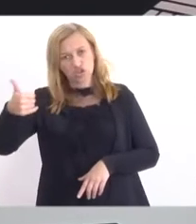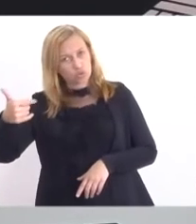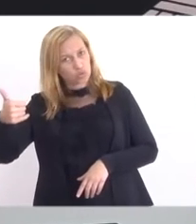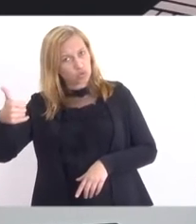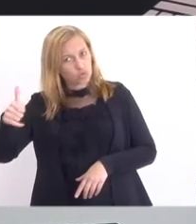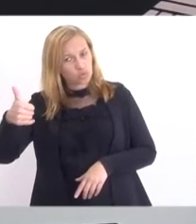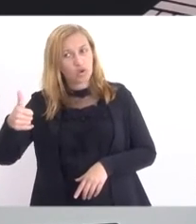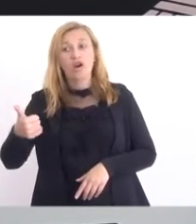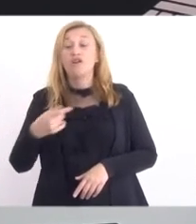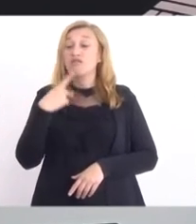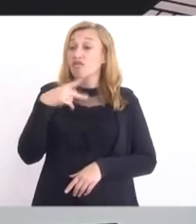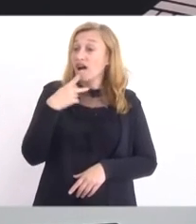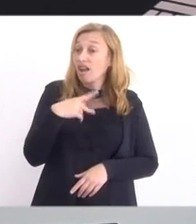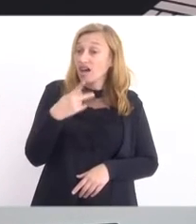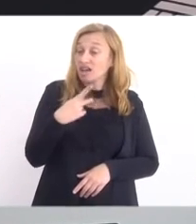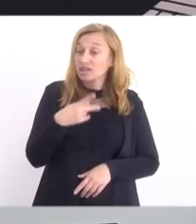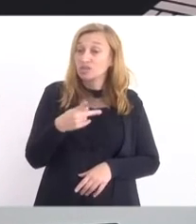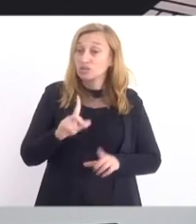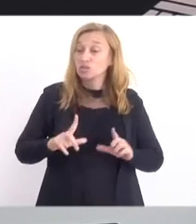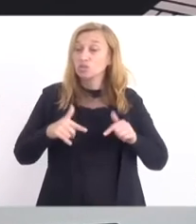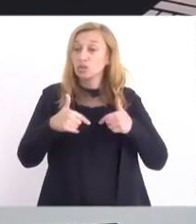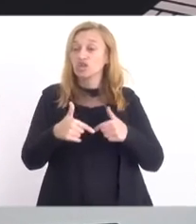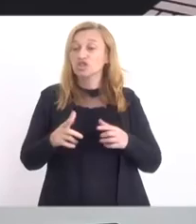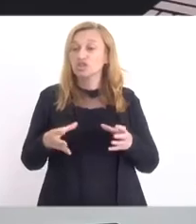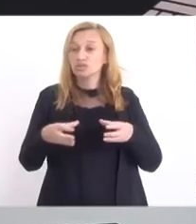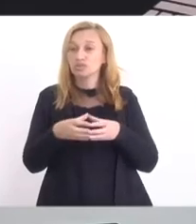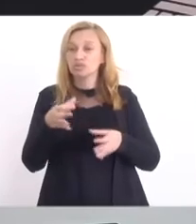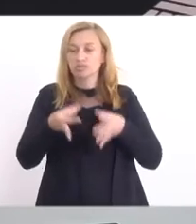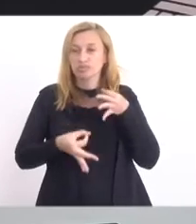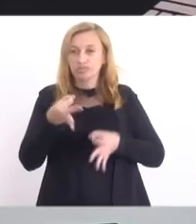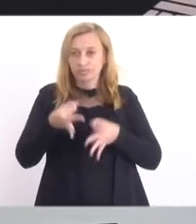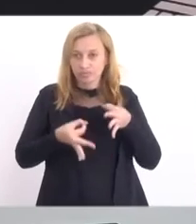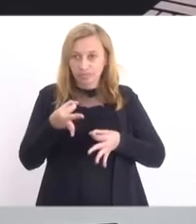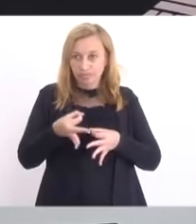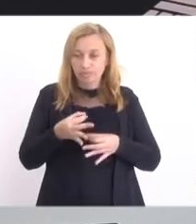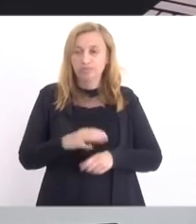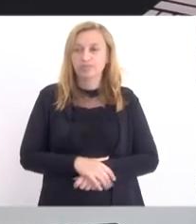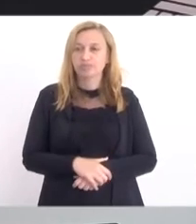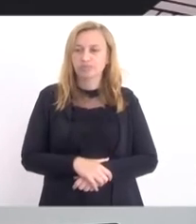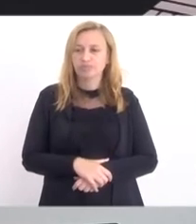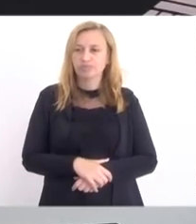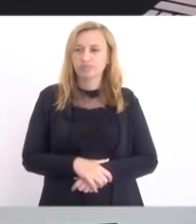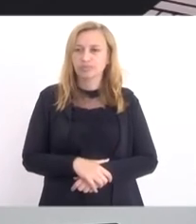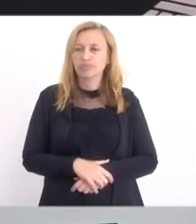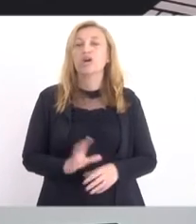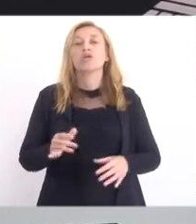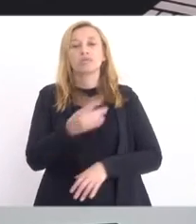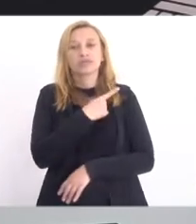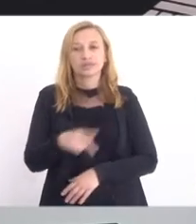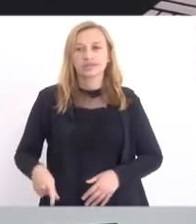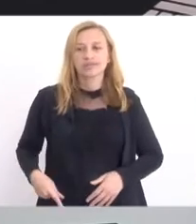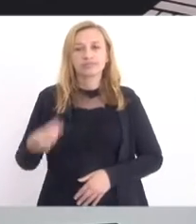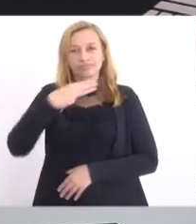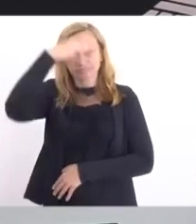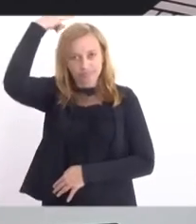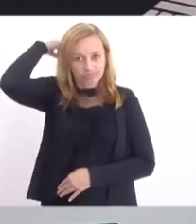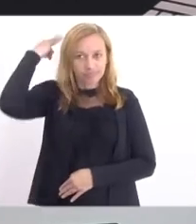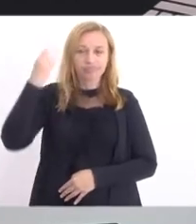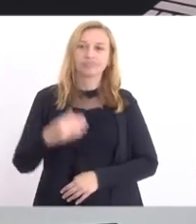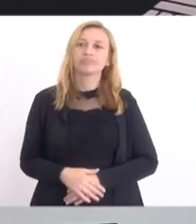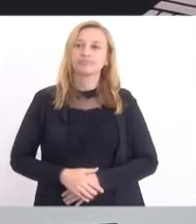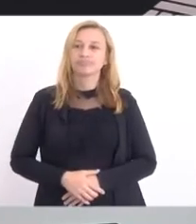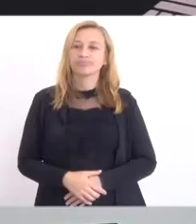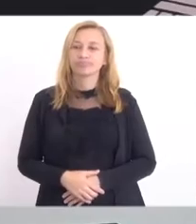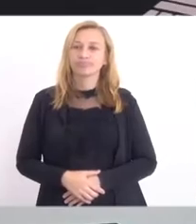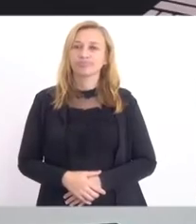falando da atuação da CCJ, do presidente Março Pacheco, em que